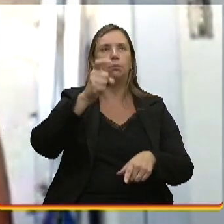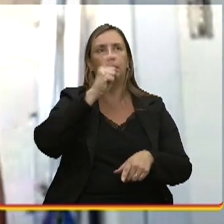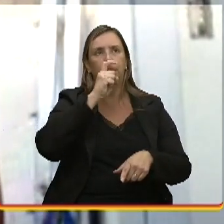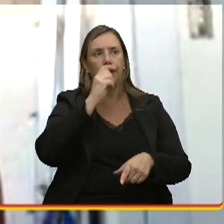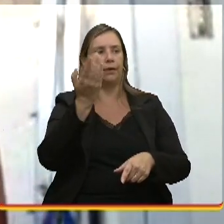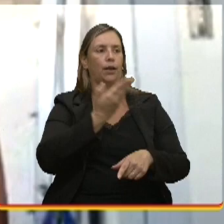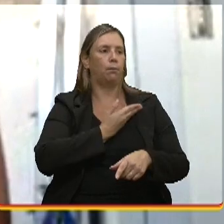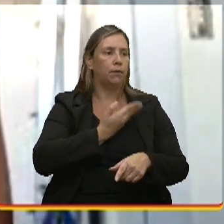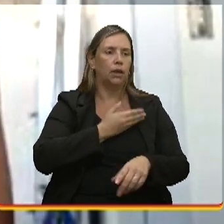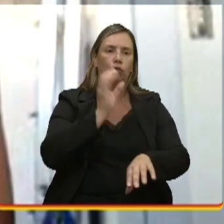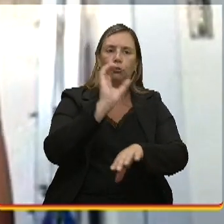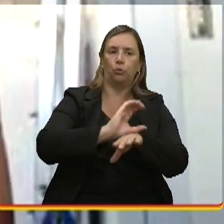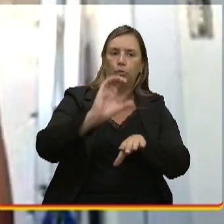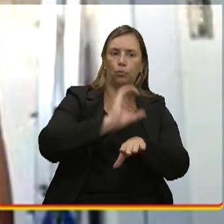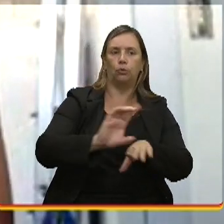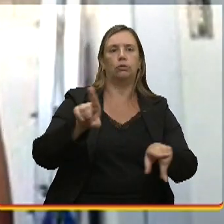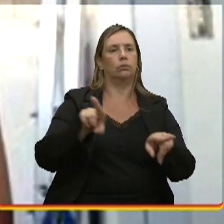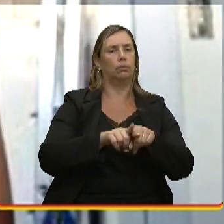enfim, fazendo.